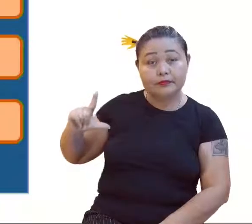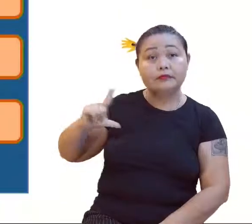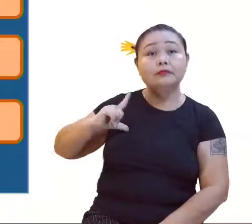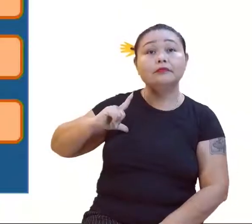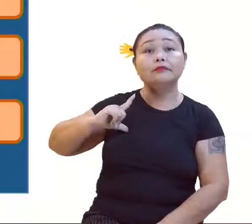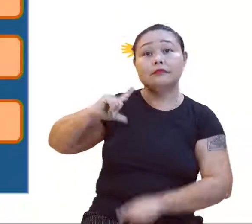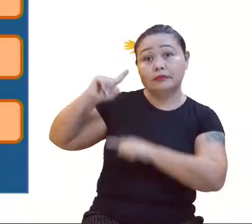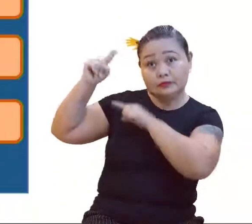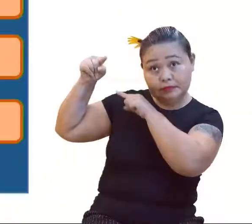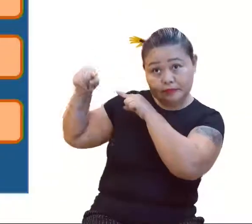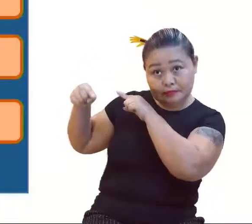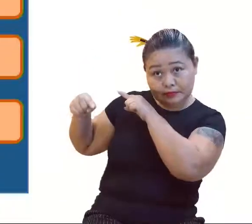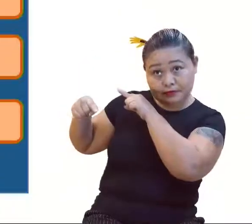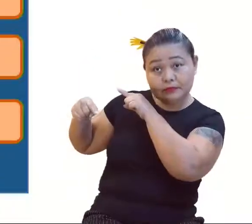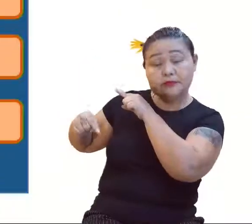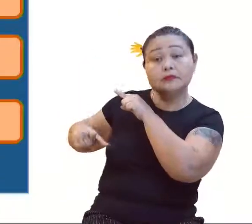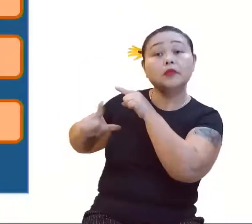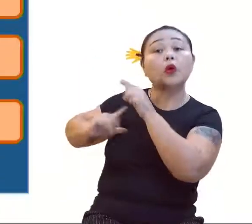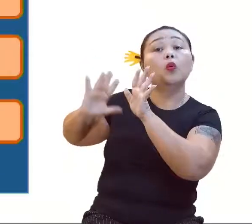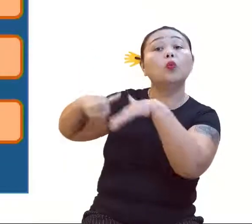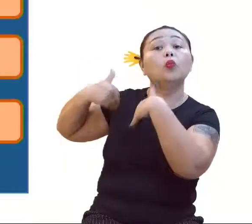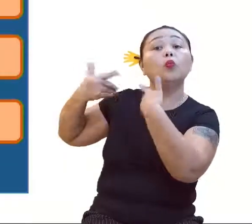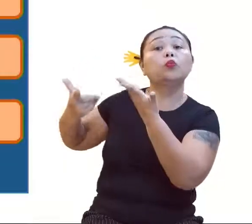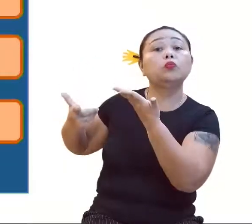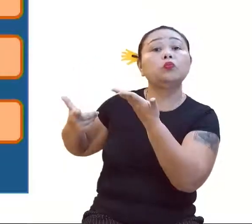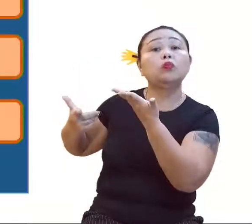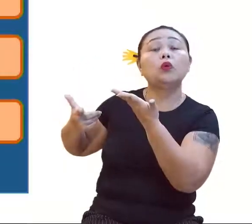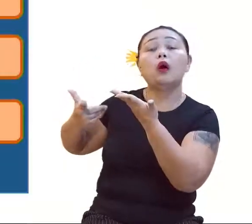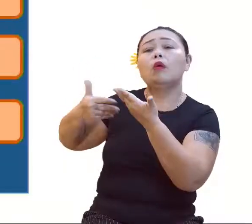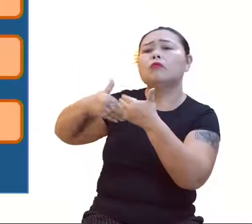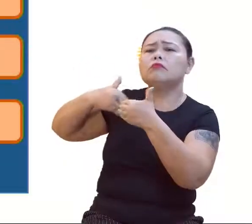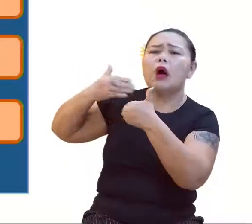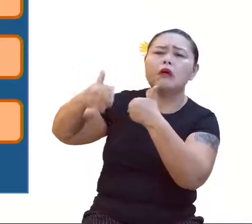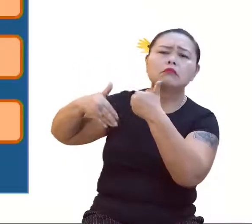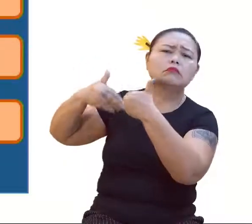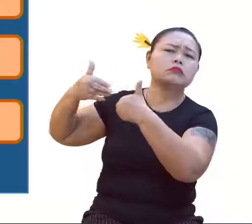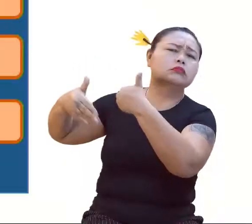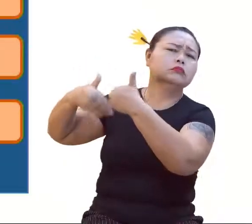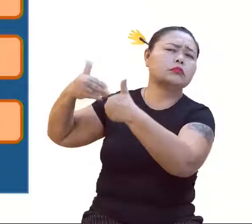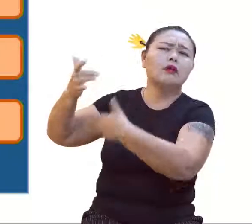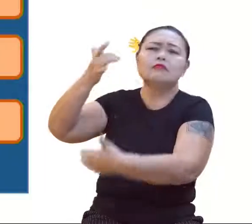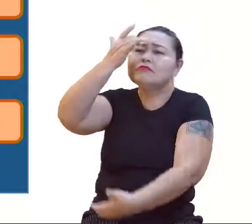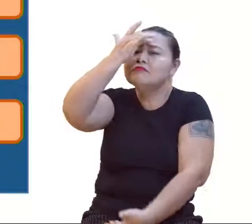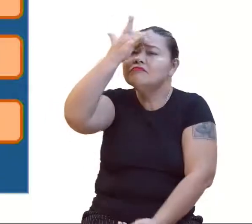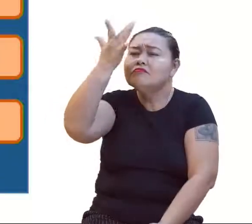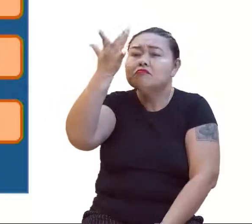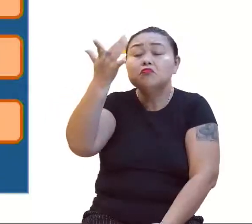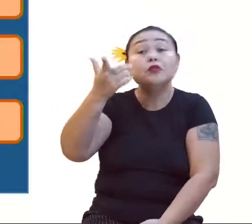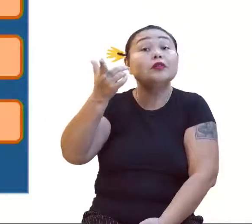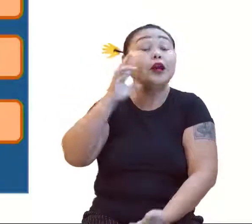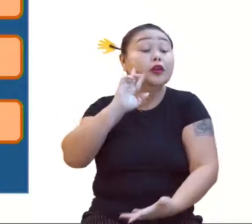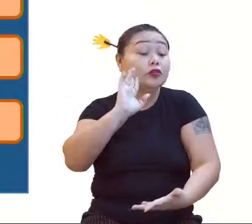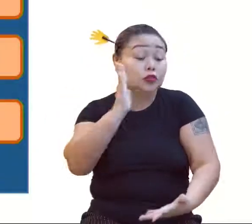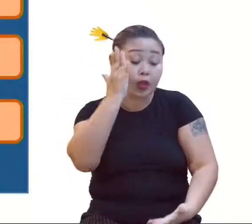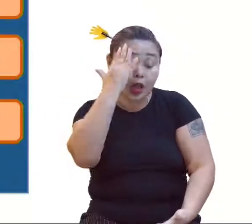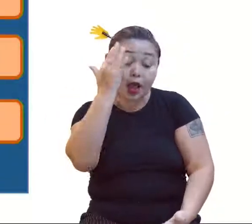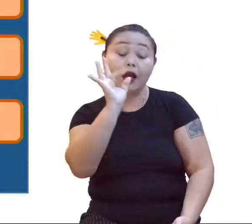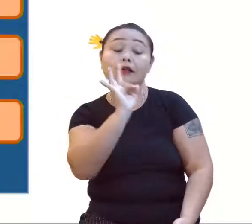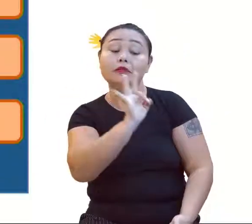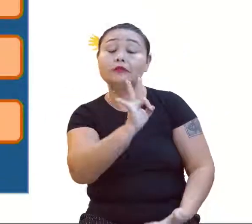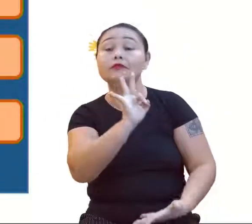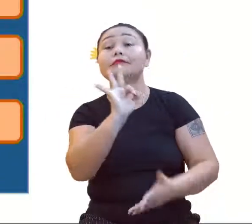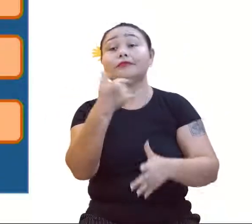sequências a seguir, qual é infinita? Agora ficou fácil, né? Porque quem acertou a 2, já sabe a 3.